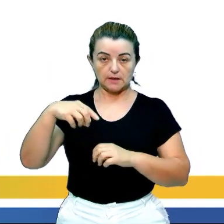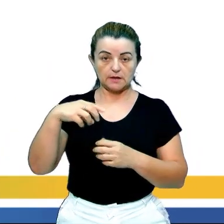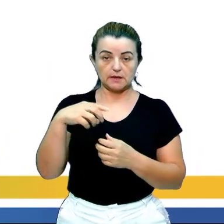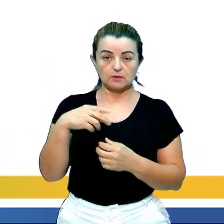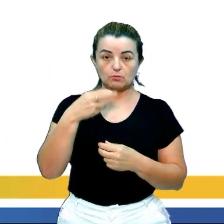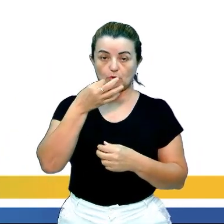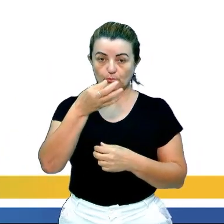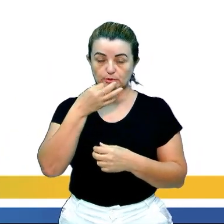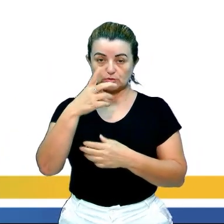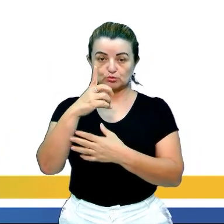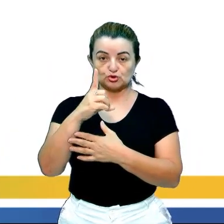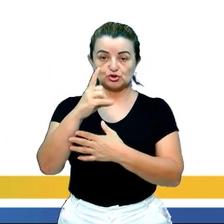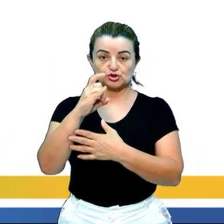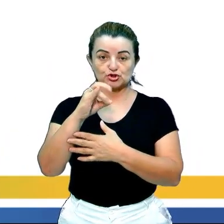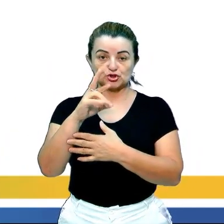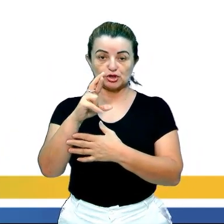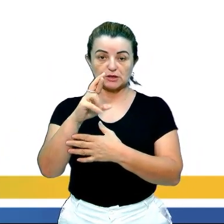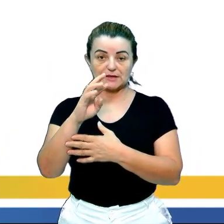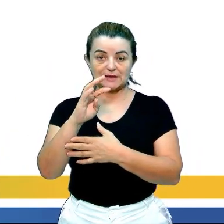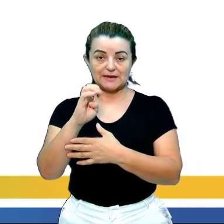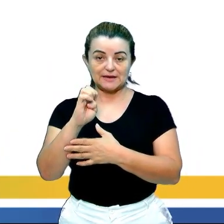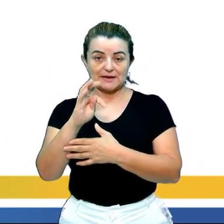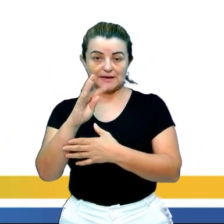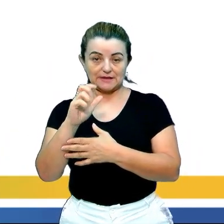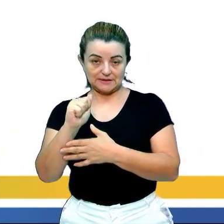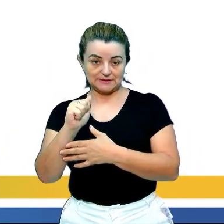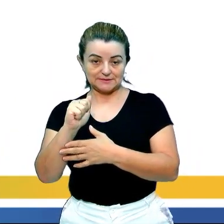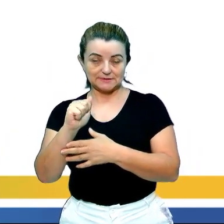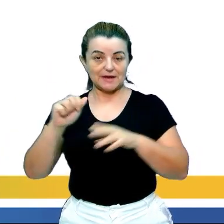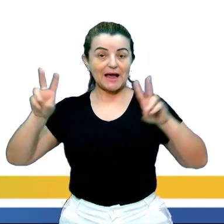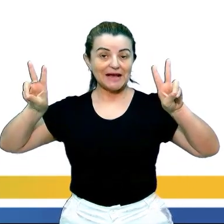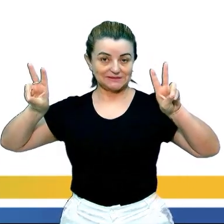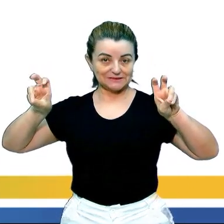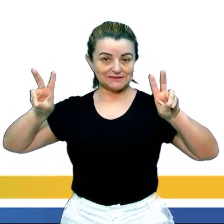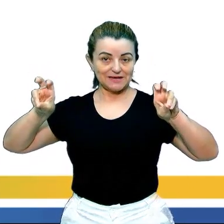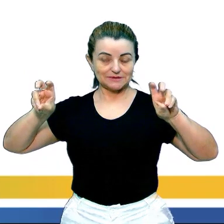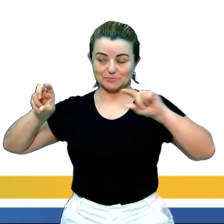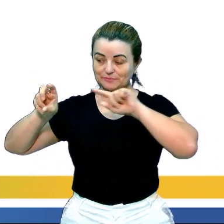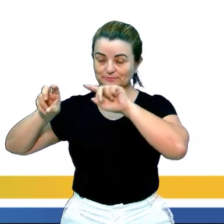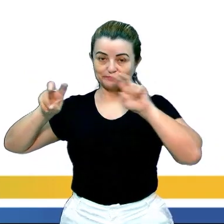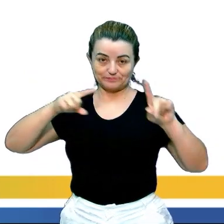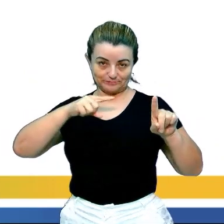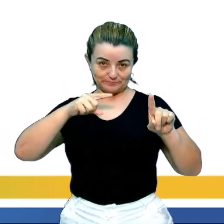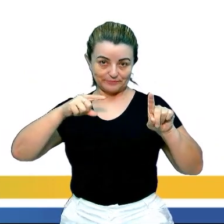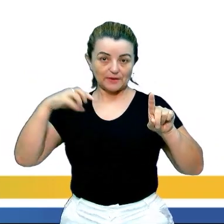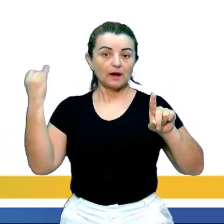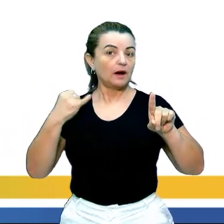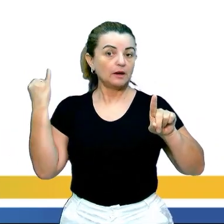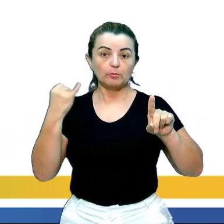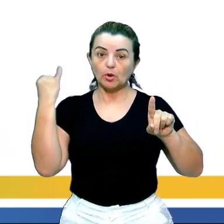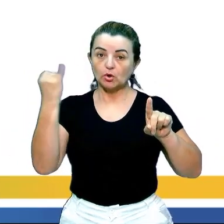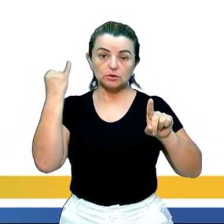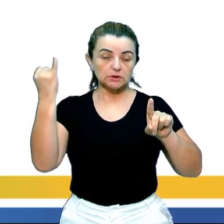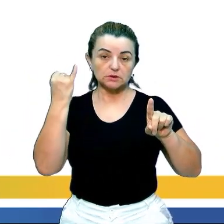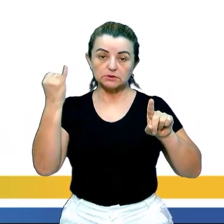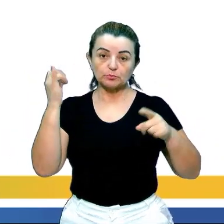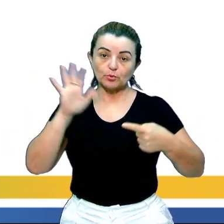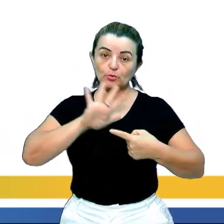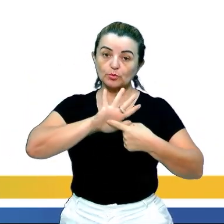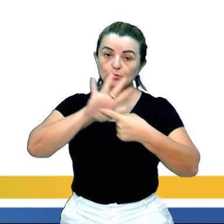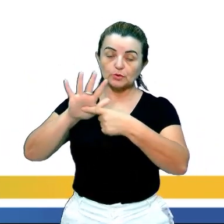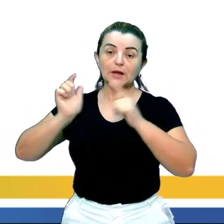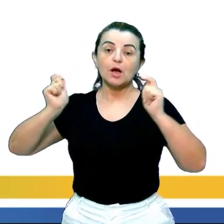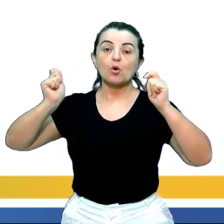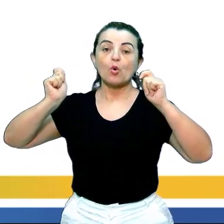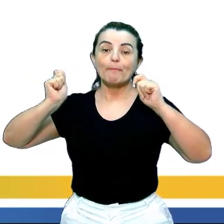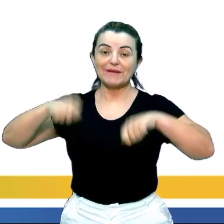dentro do texto, por exemplo. Essas aspas, elas são de fundamental importância. Por quê? Porque essas aspas, elas pontuam lá na competência